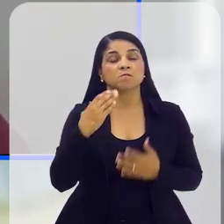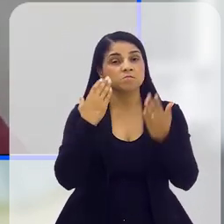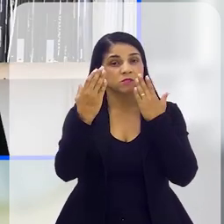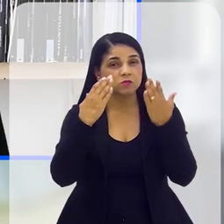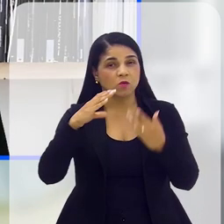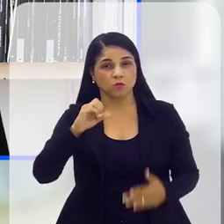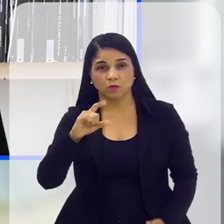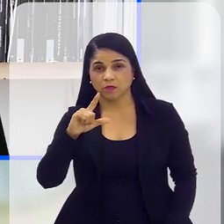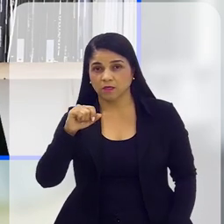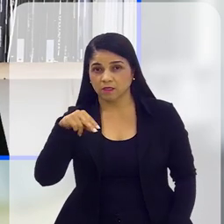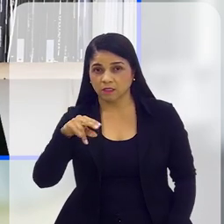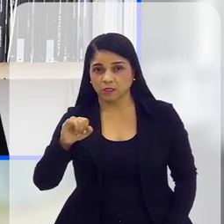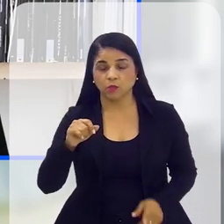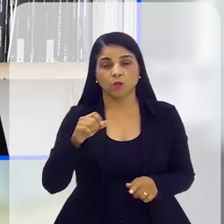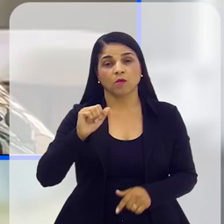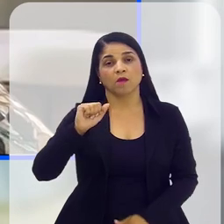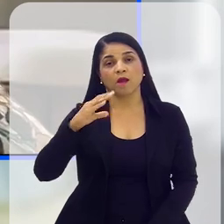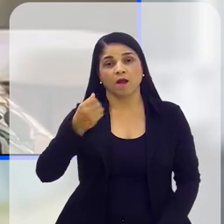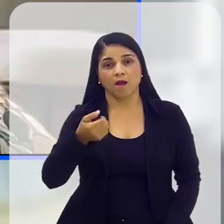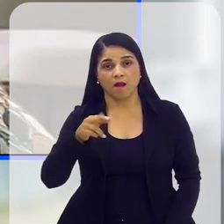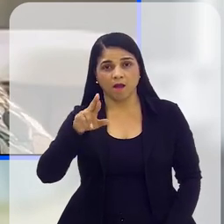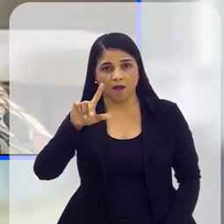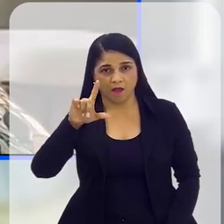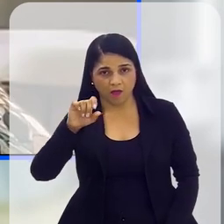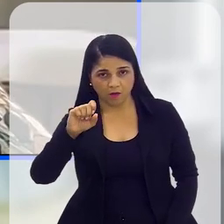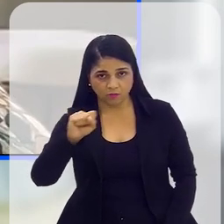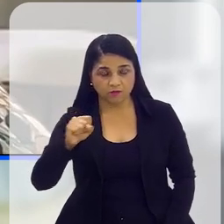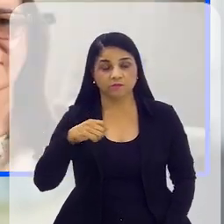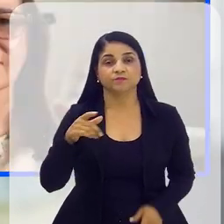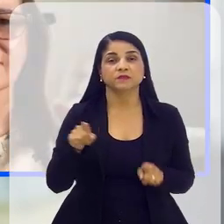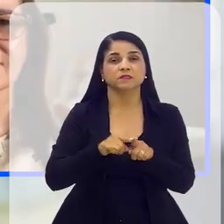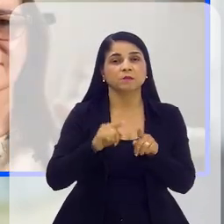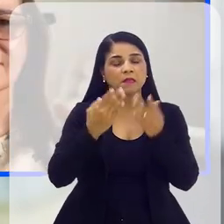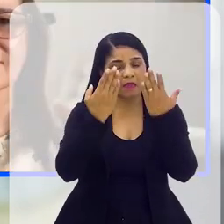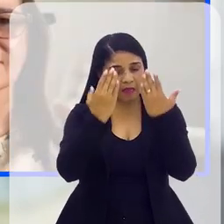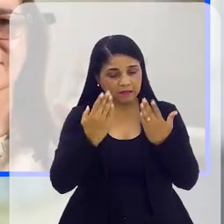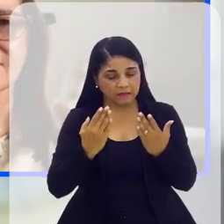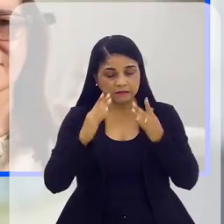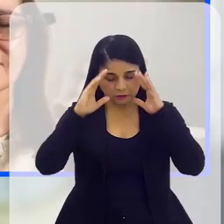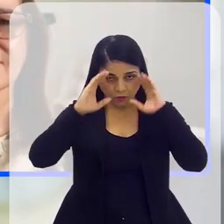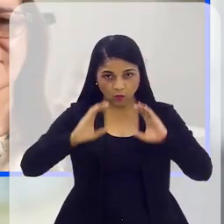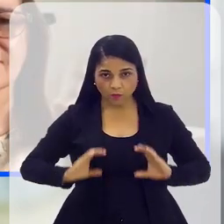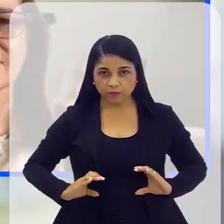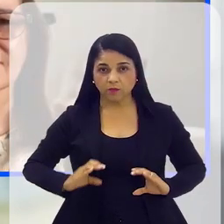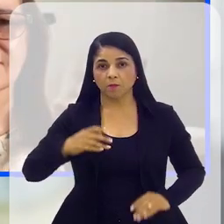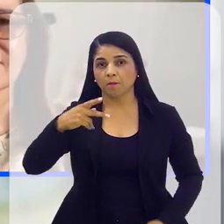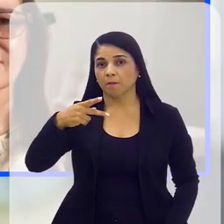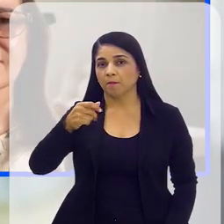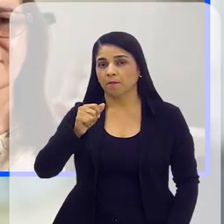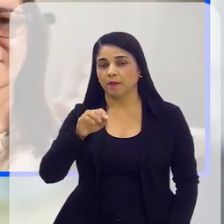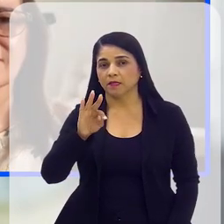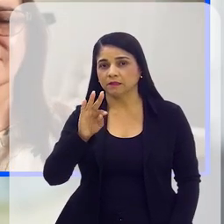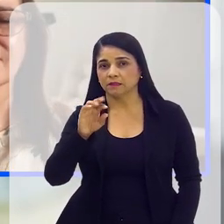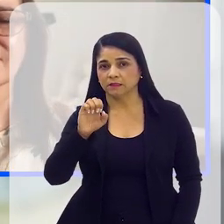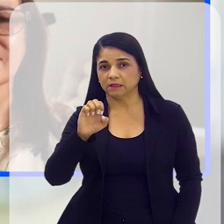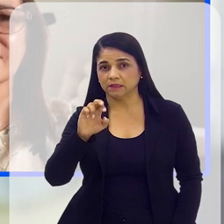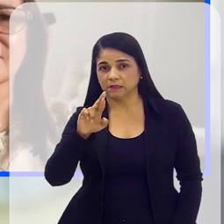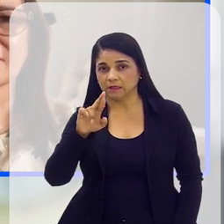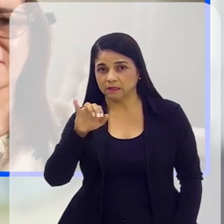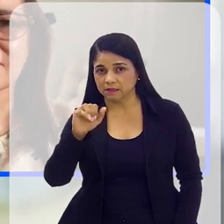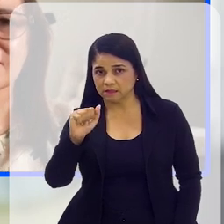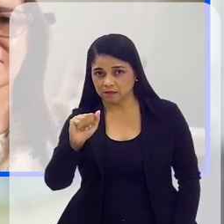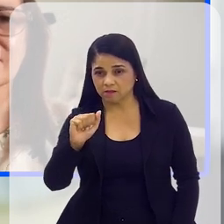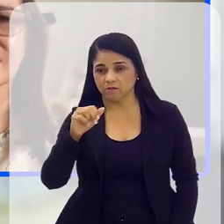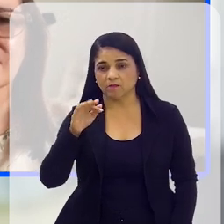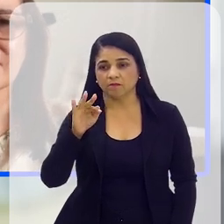Neto e com a analista comportamental Patrícia Fanteza. Sejam muito bem-vindos. Márcio, para a gente começar, eu